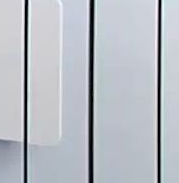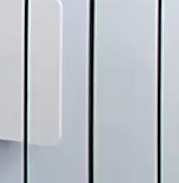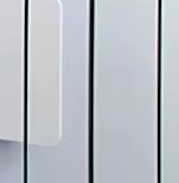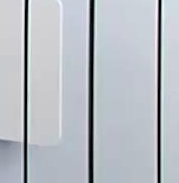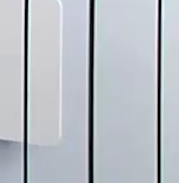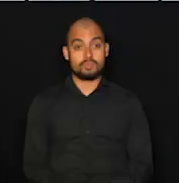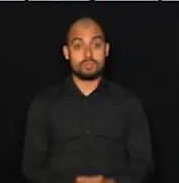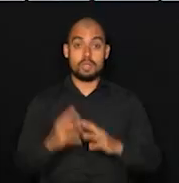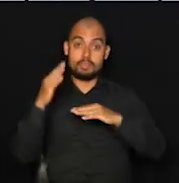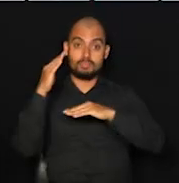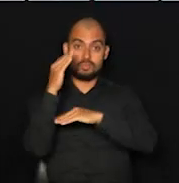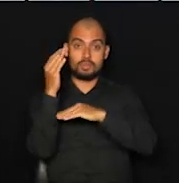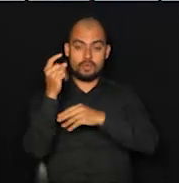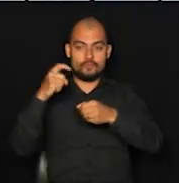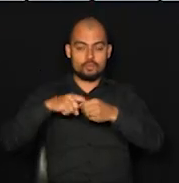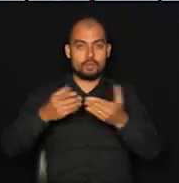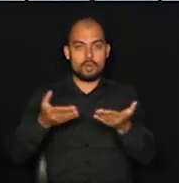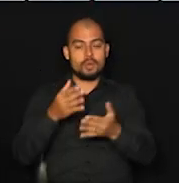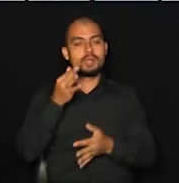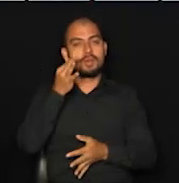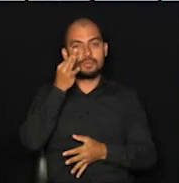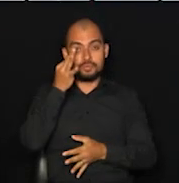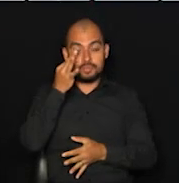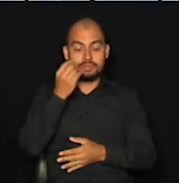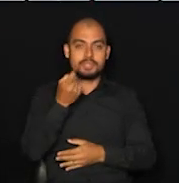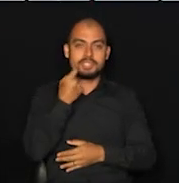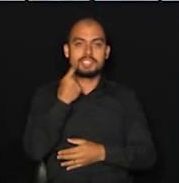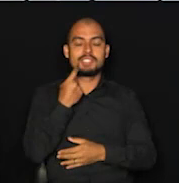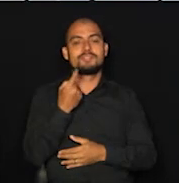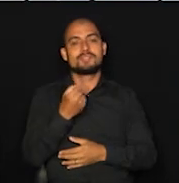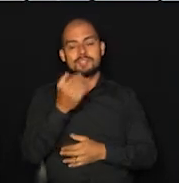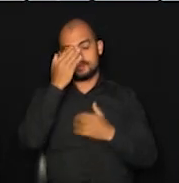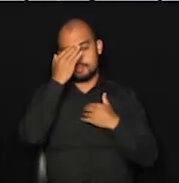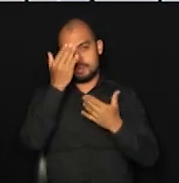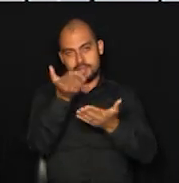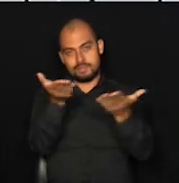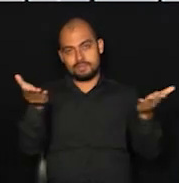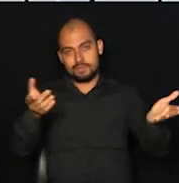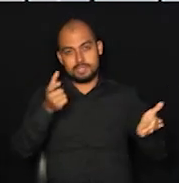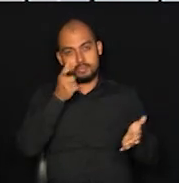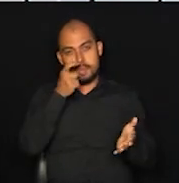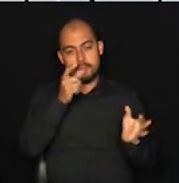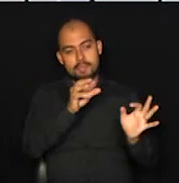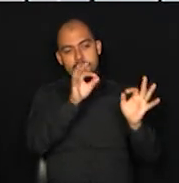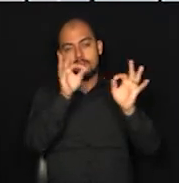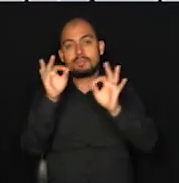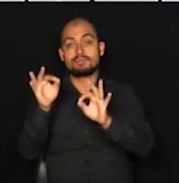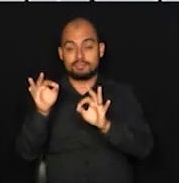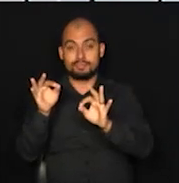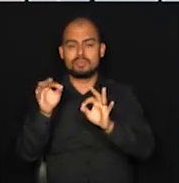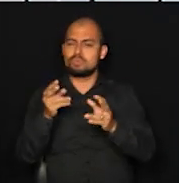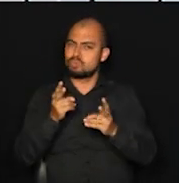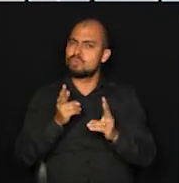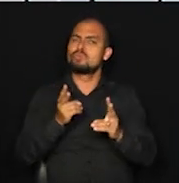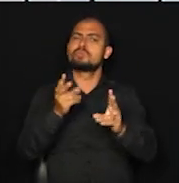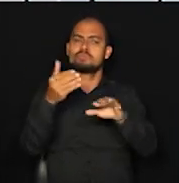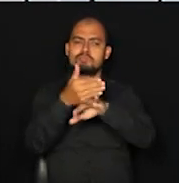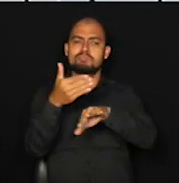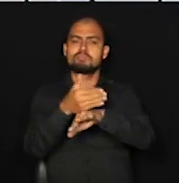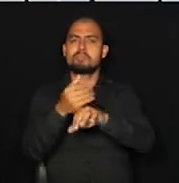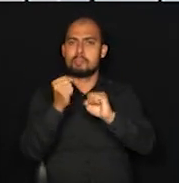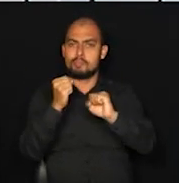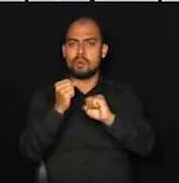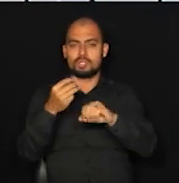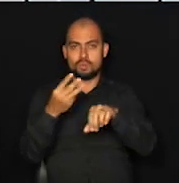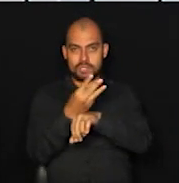Câmara Total de volta ao vivo nesta sexta-feira, muito obrigado pela sua companhia e audiência, continue participando aí em